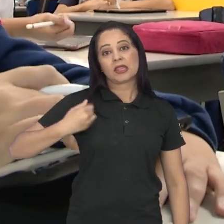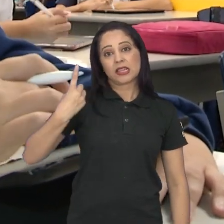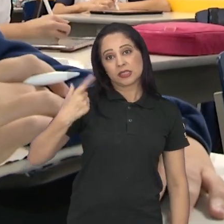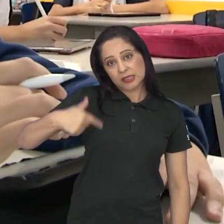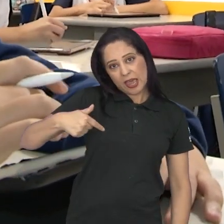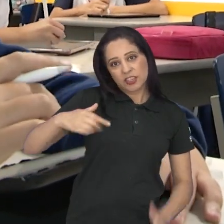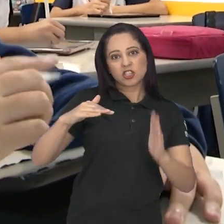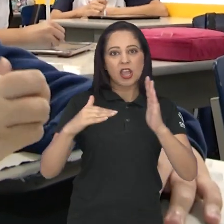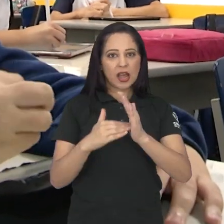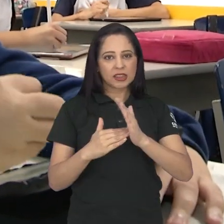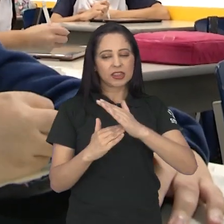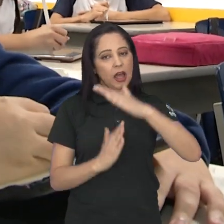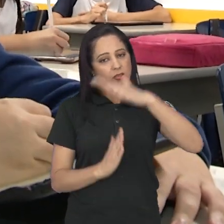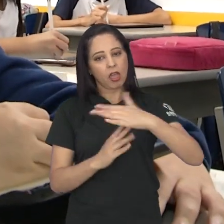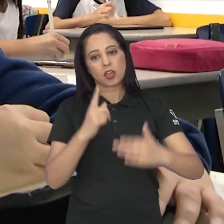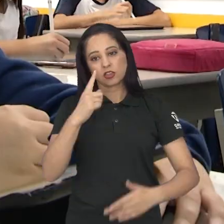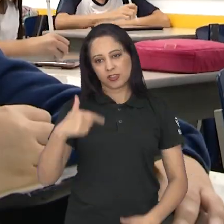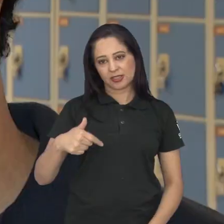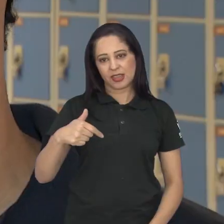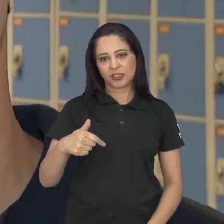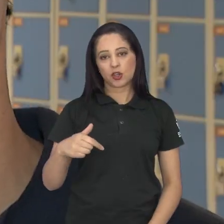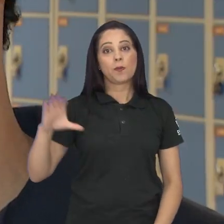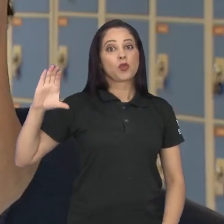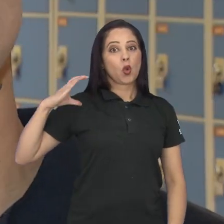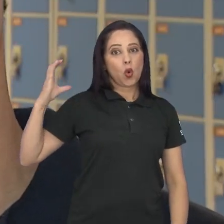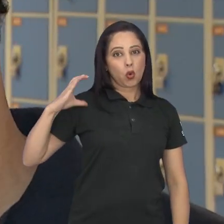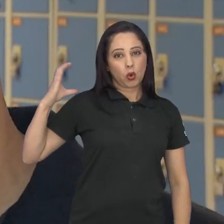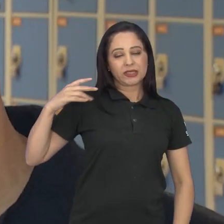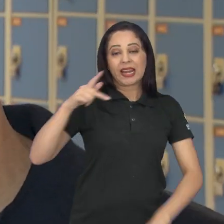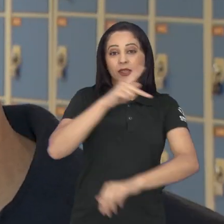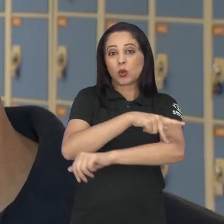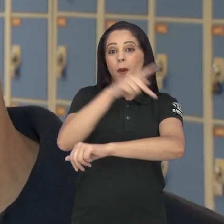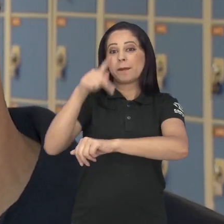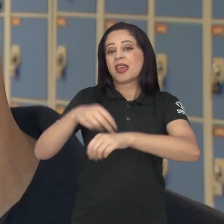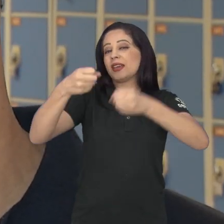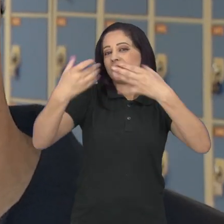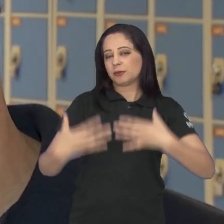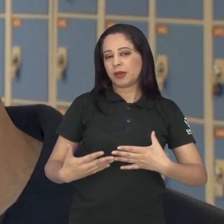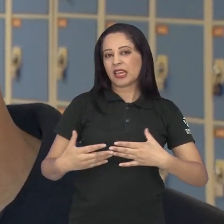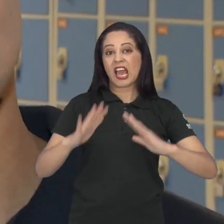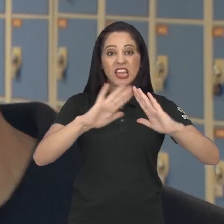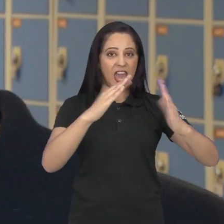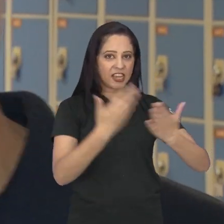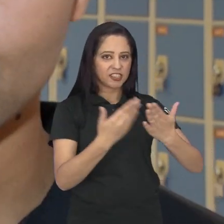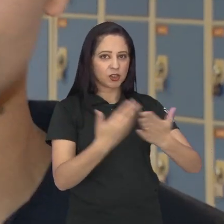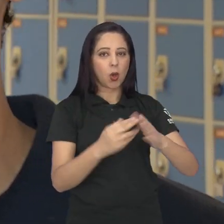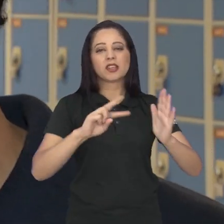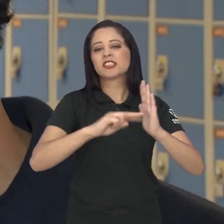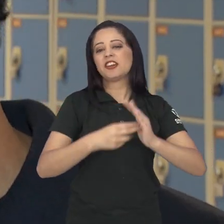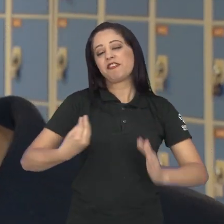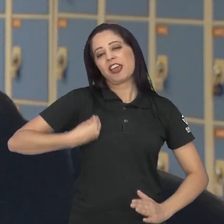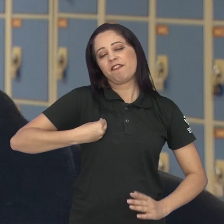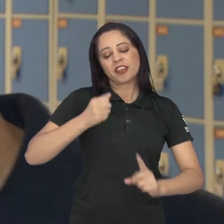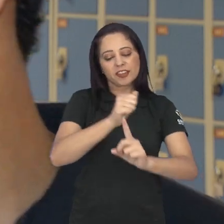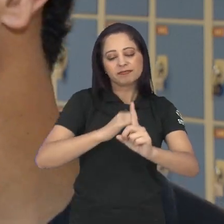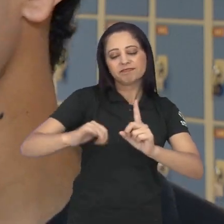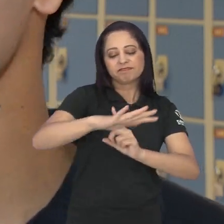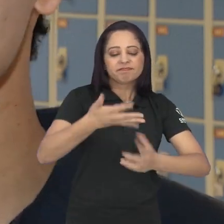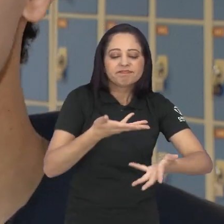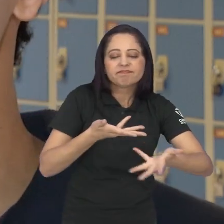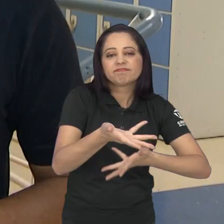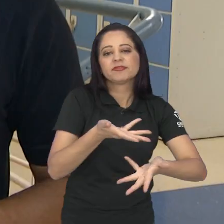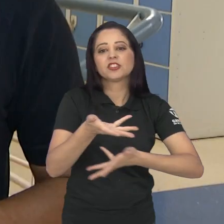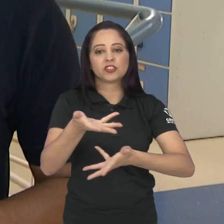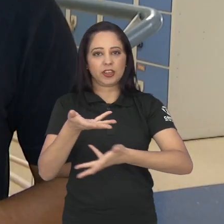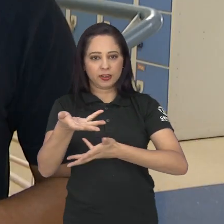estudantes, de 7 a 17 anos. O coordenador pedagógico explica que o ambiente escolar representa grande parte da vida